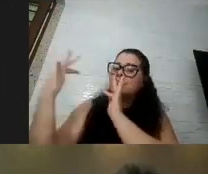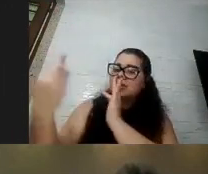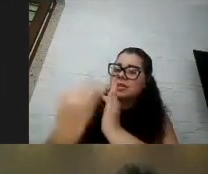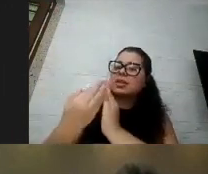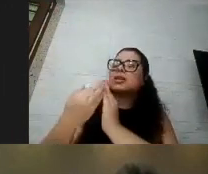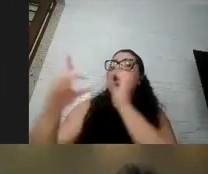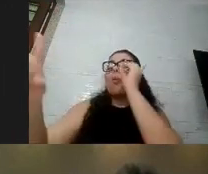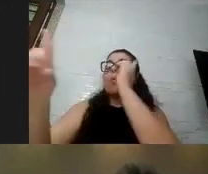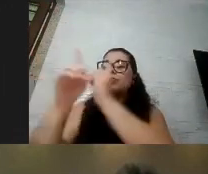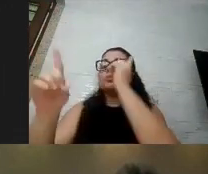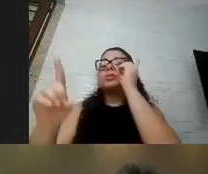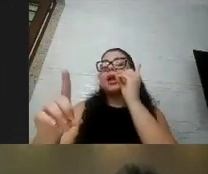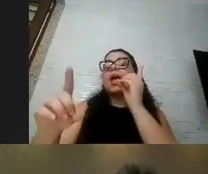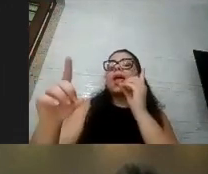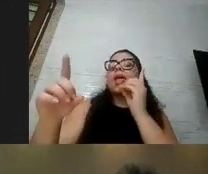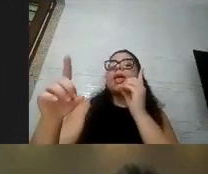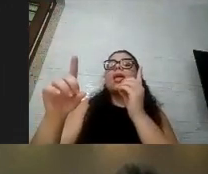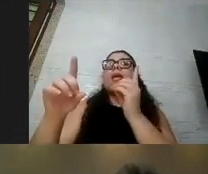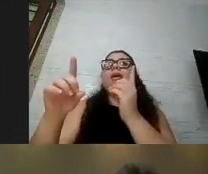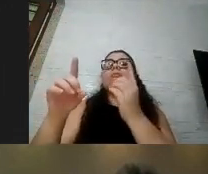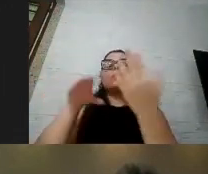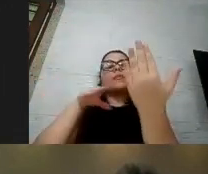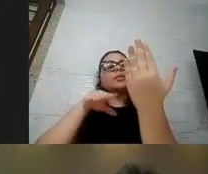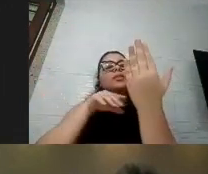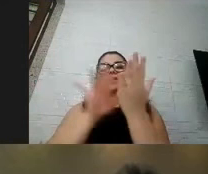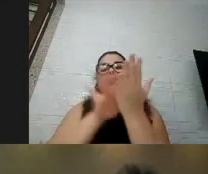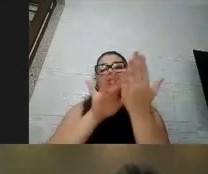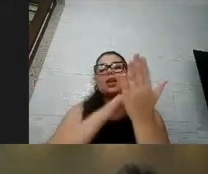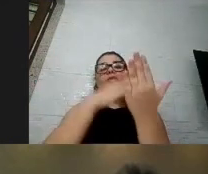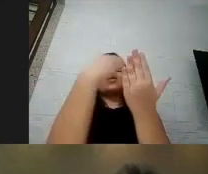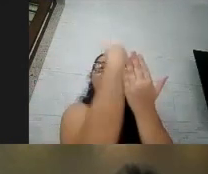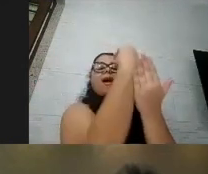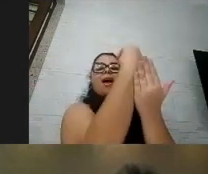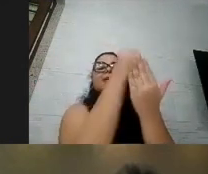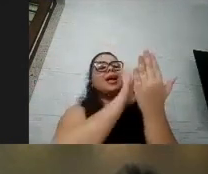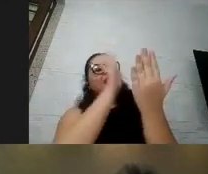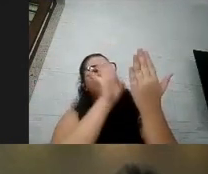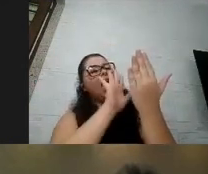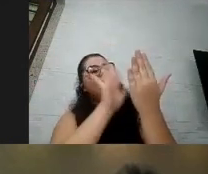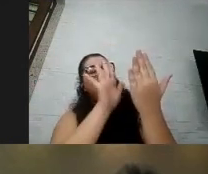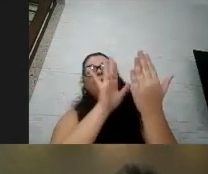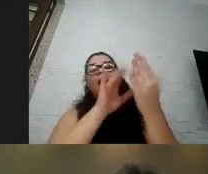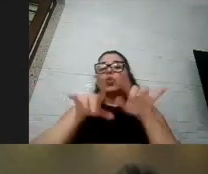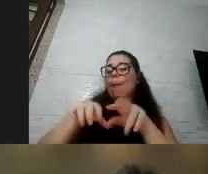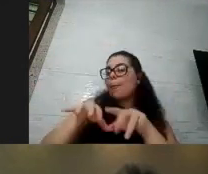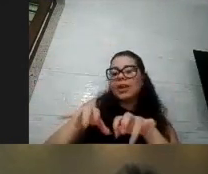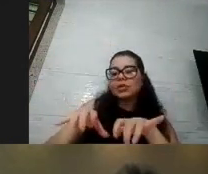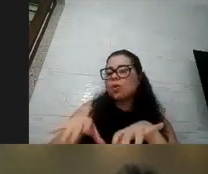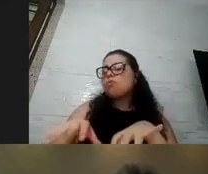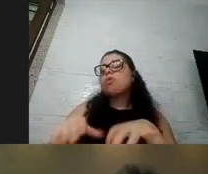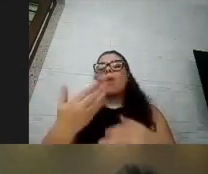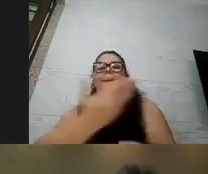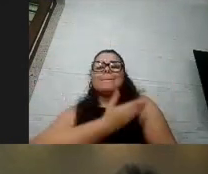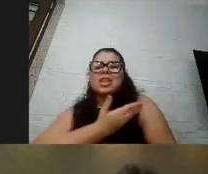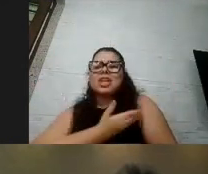encontros também via celular via via computador com os amigos do trabalho amigos do curso né